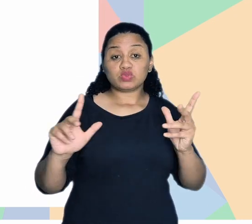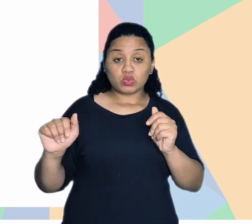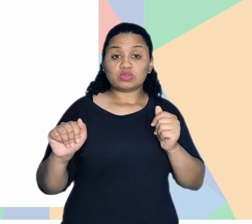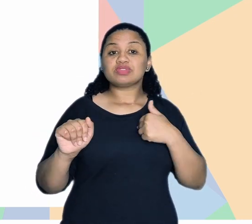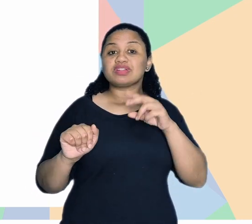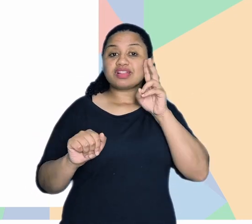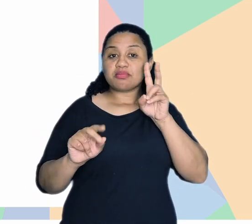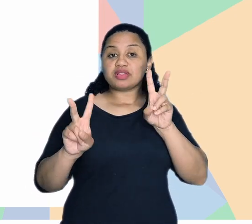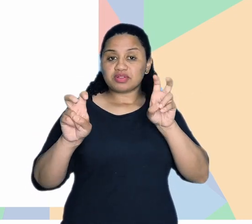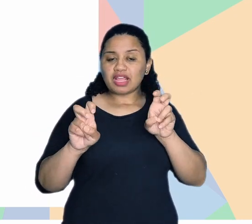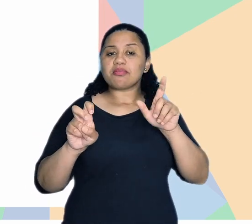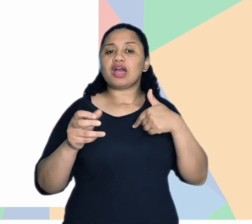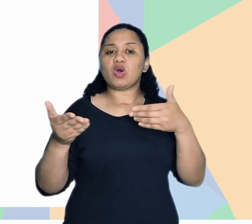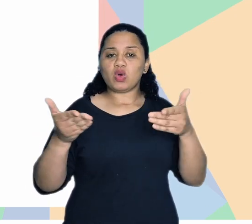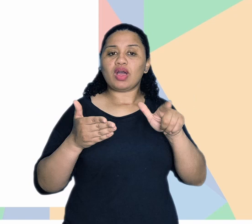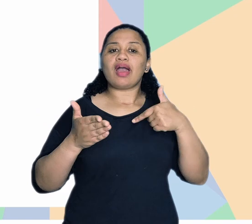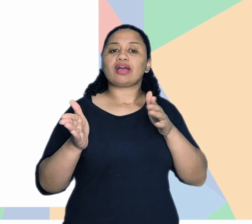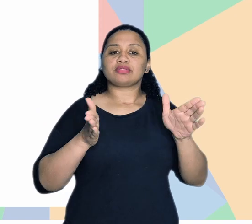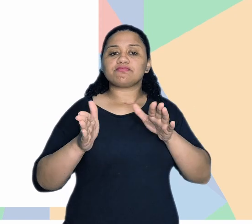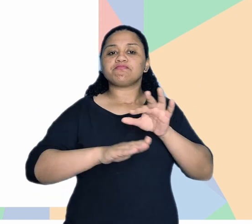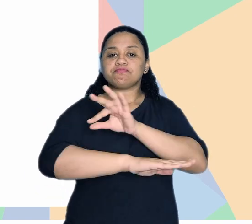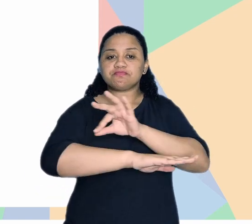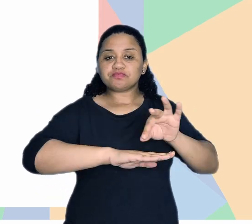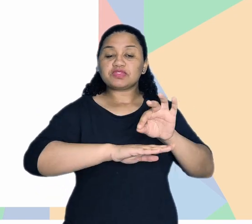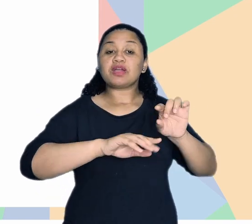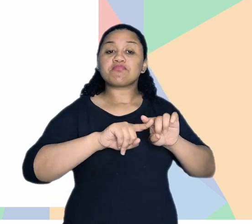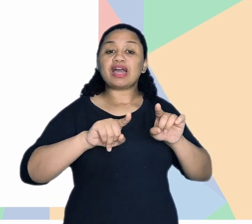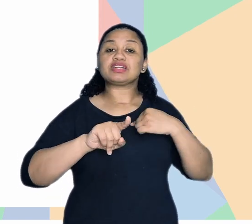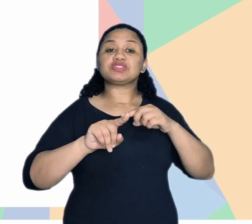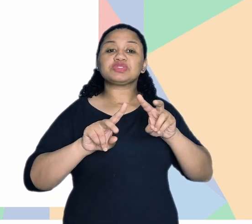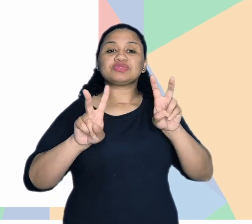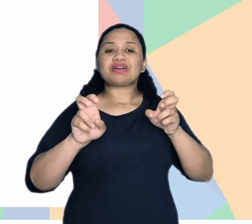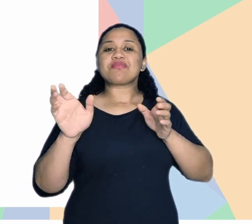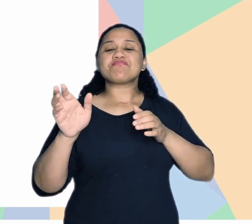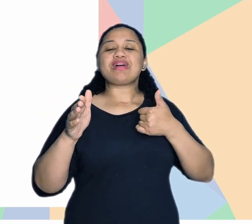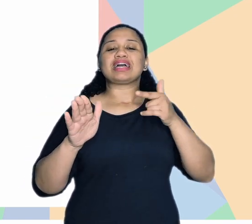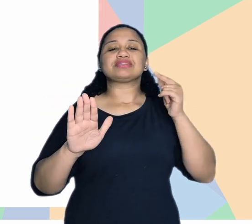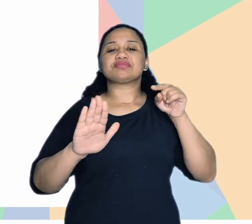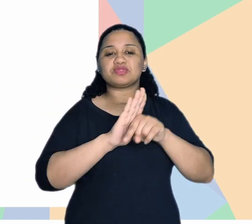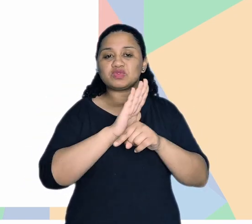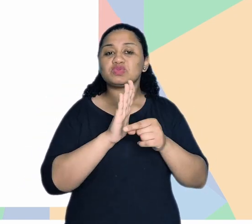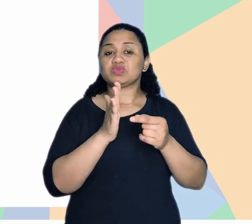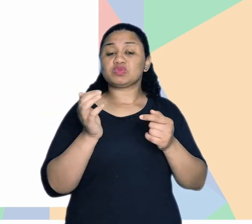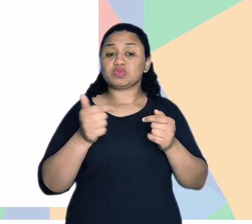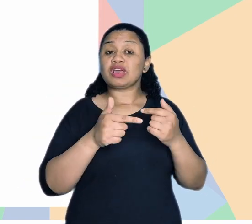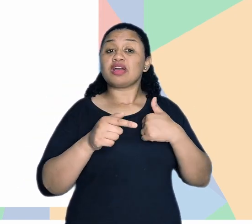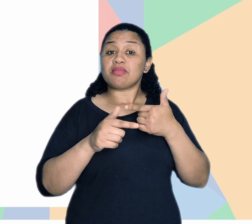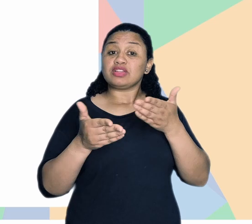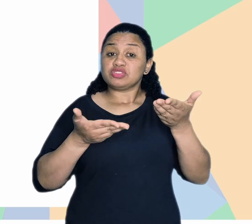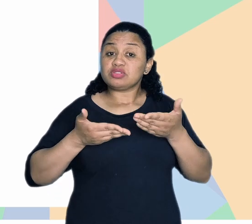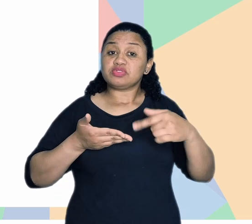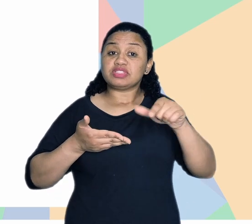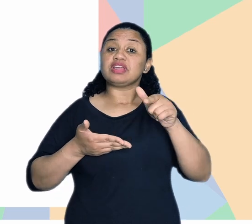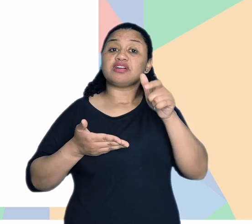para todo mundo. Lembrando que o tema aqui hoje é, sim, acessibilidade arquitetônica, acessibilidade física, mas o tema é muito mais amplo do que isso. Então, te convido para